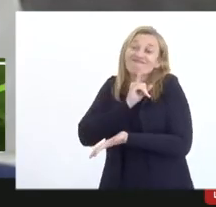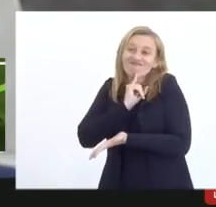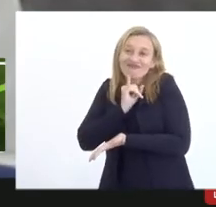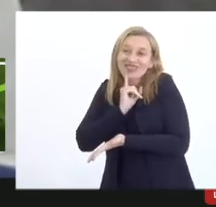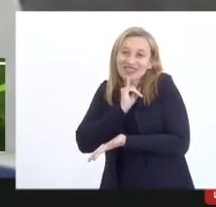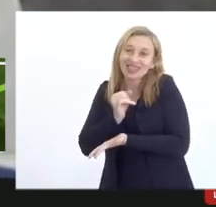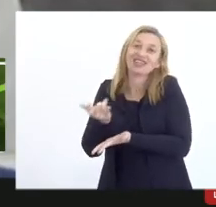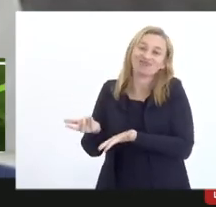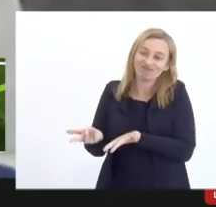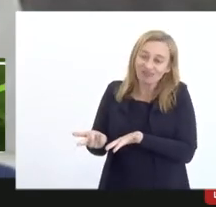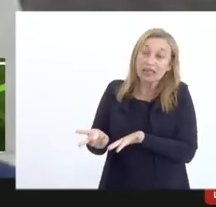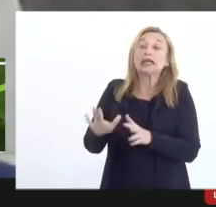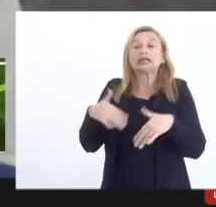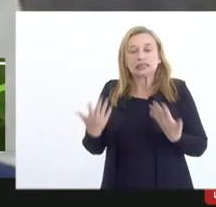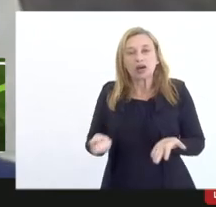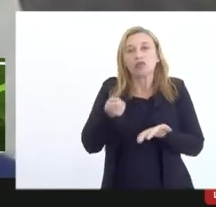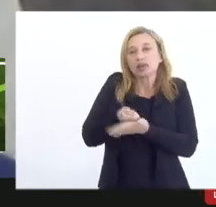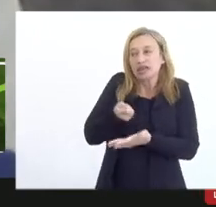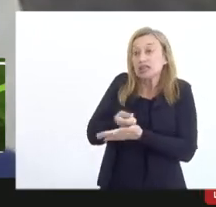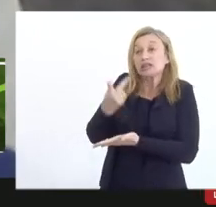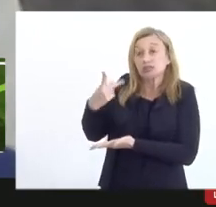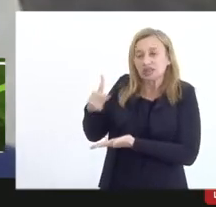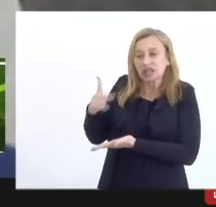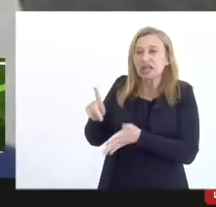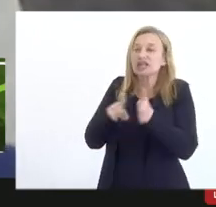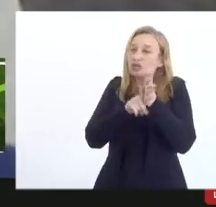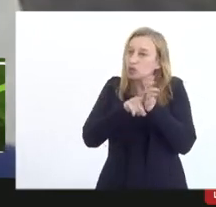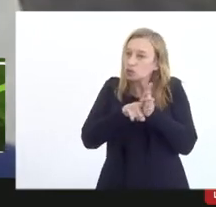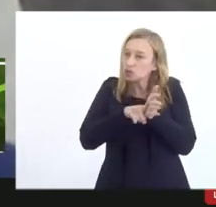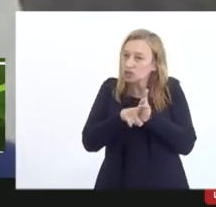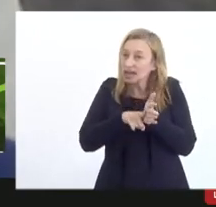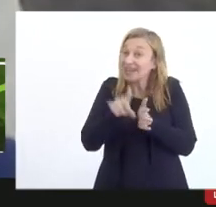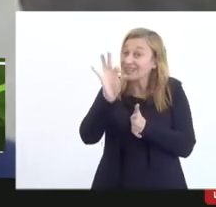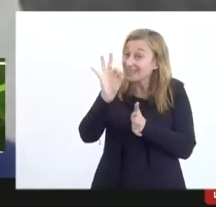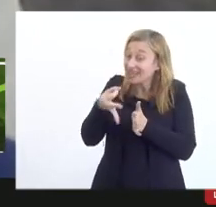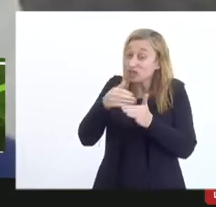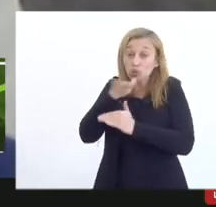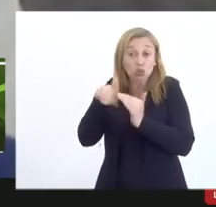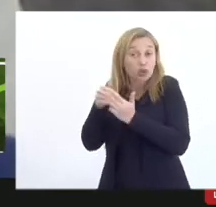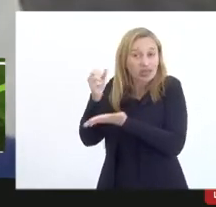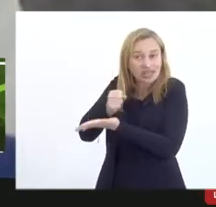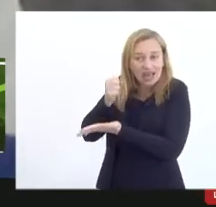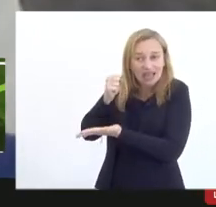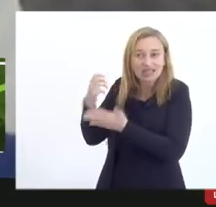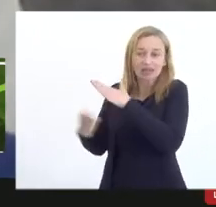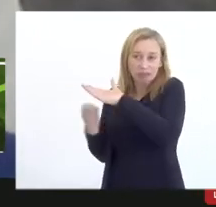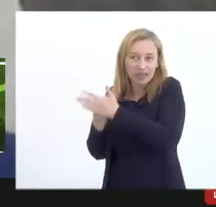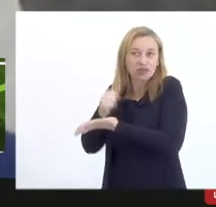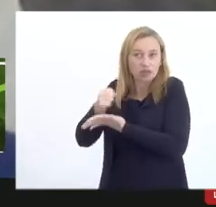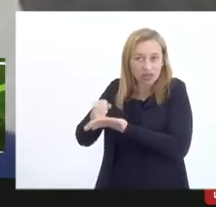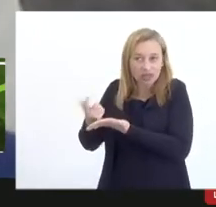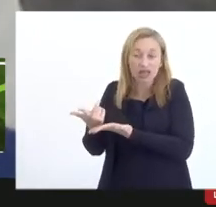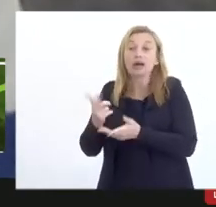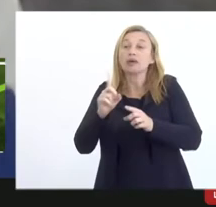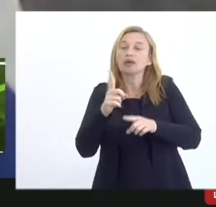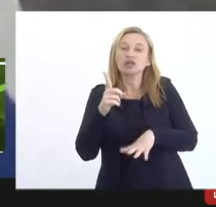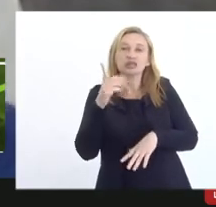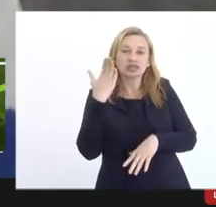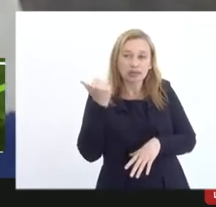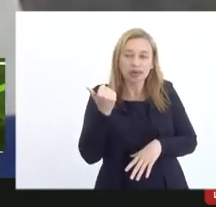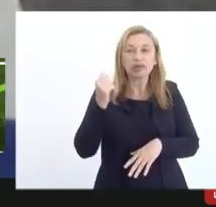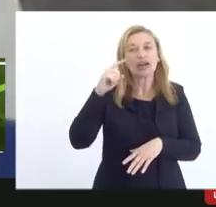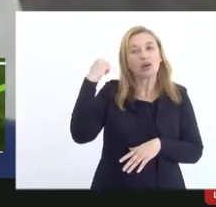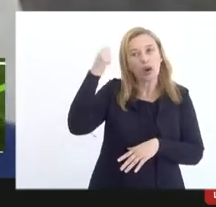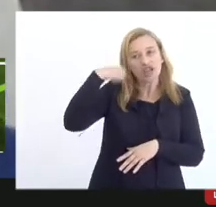ele é penalizado então a obrigação legal dele consultar certidões negativas só que a gente bem sabe que não só o artista mas como